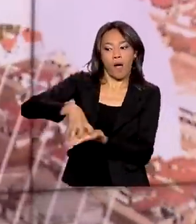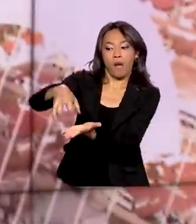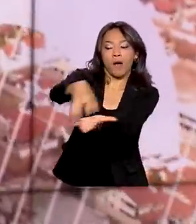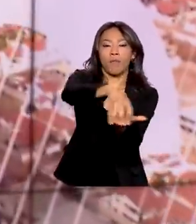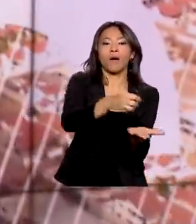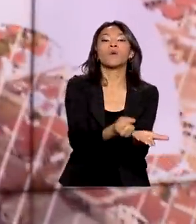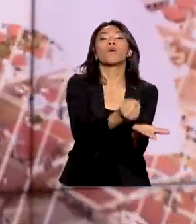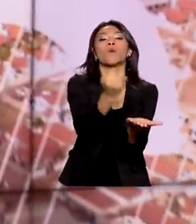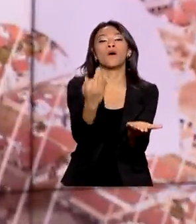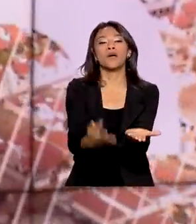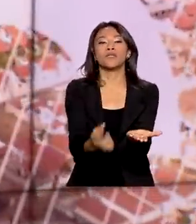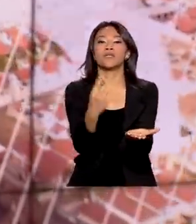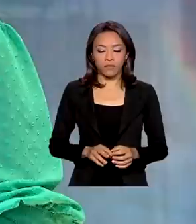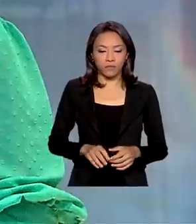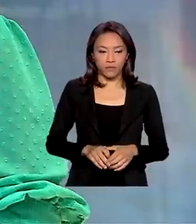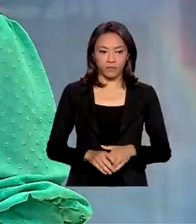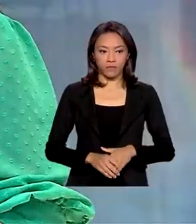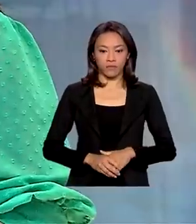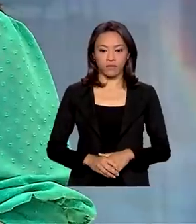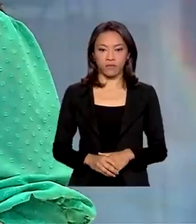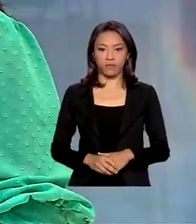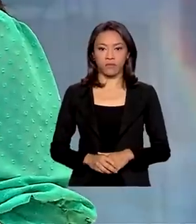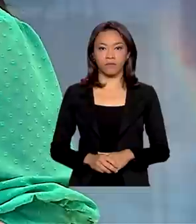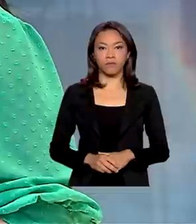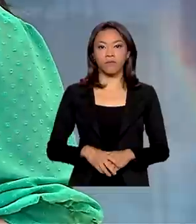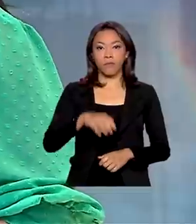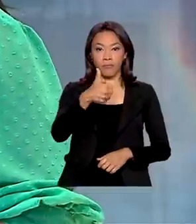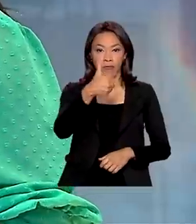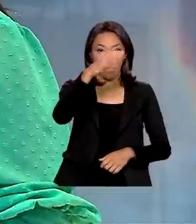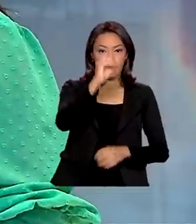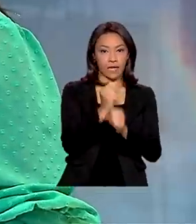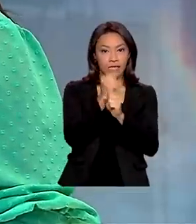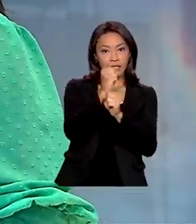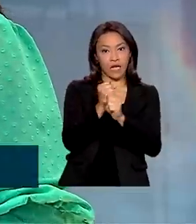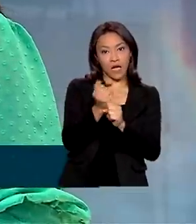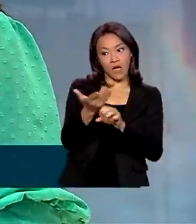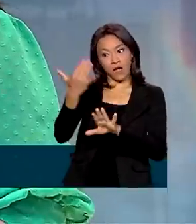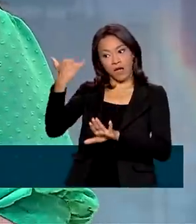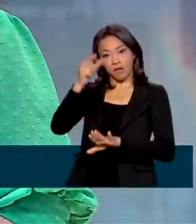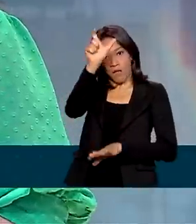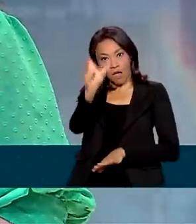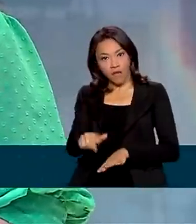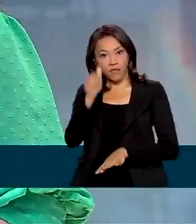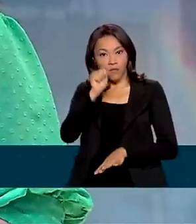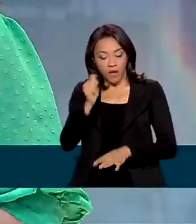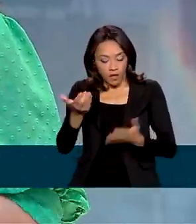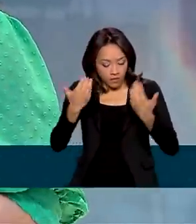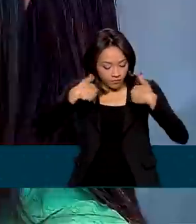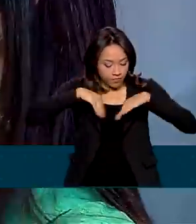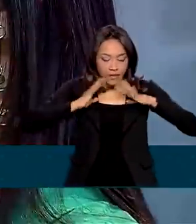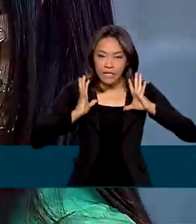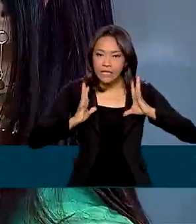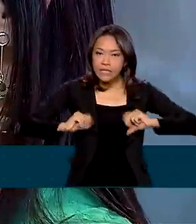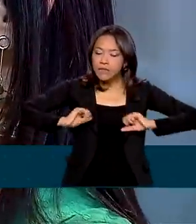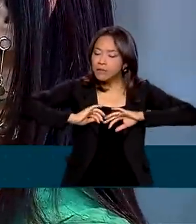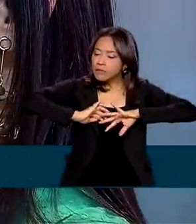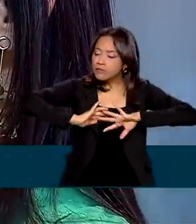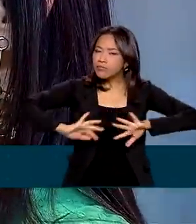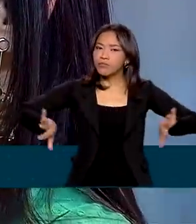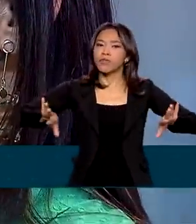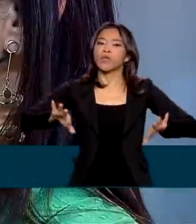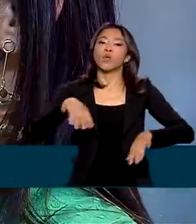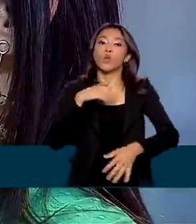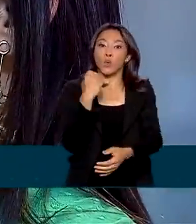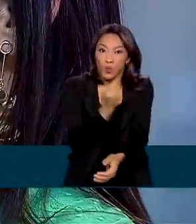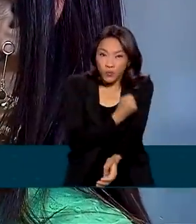de 17 mil vagas. Há 10 anos, Márcia está limpa. O caminho até ficar livre do vício em